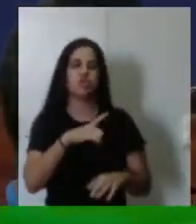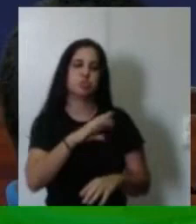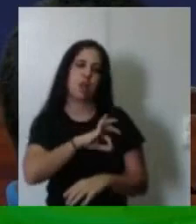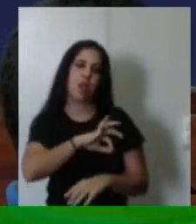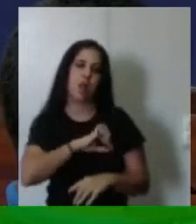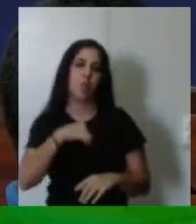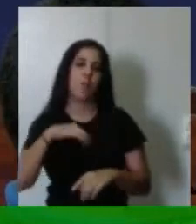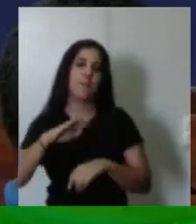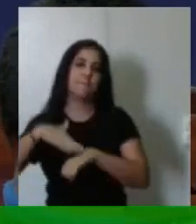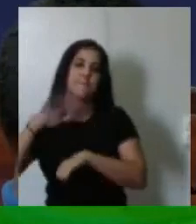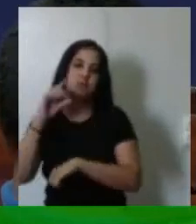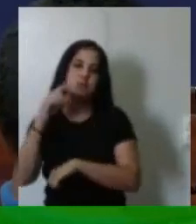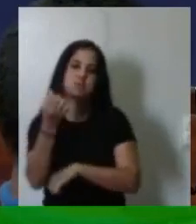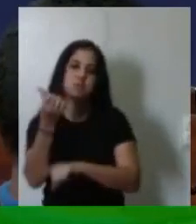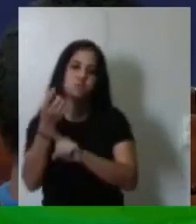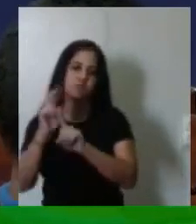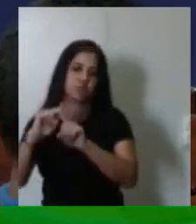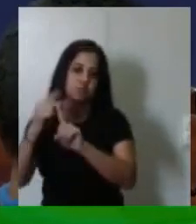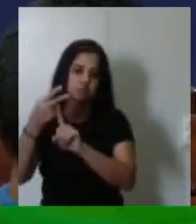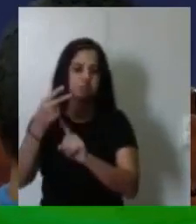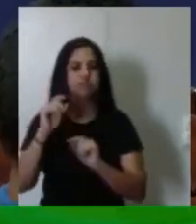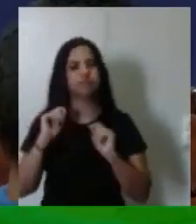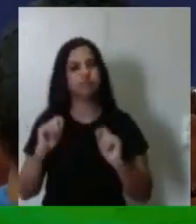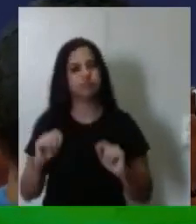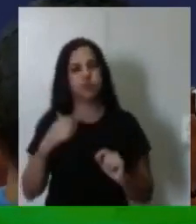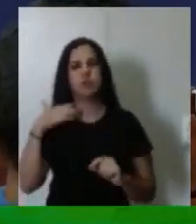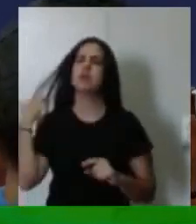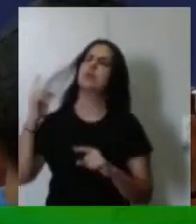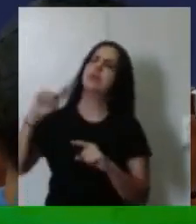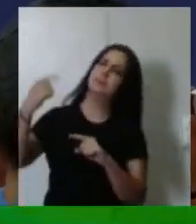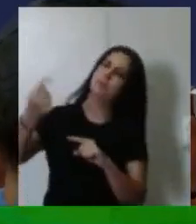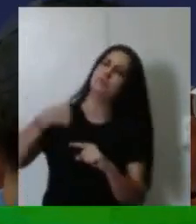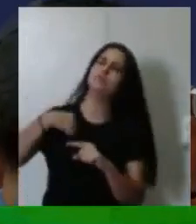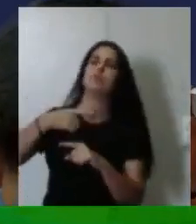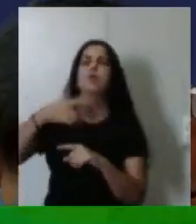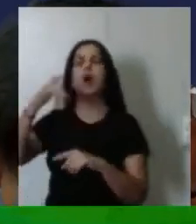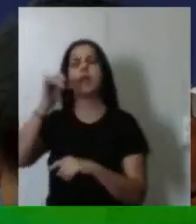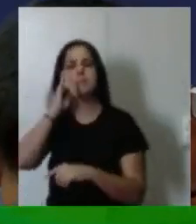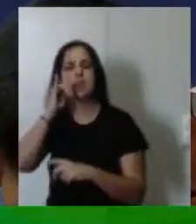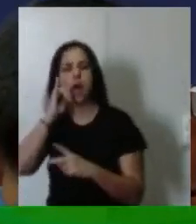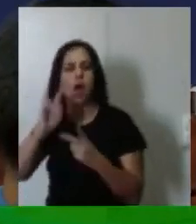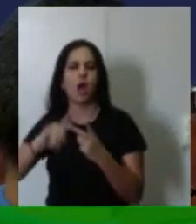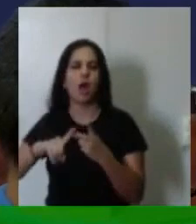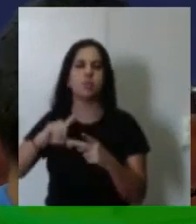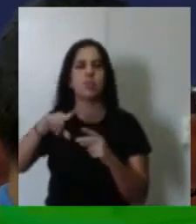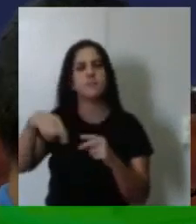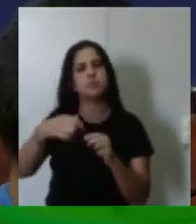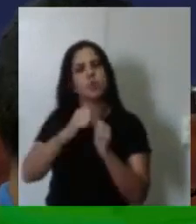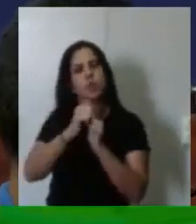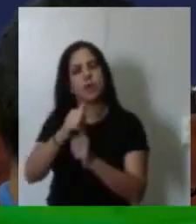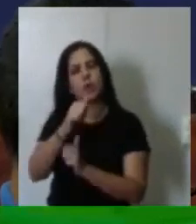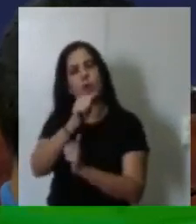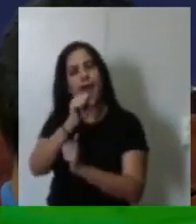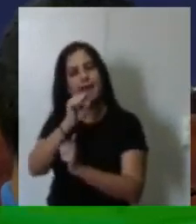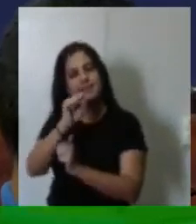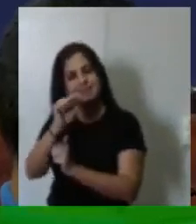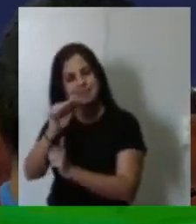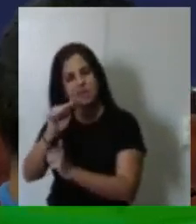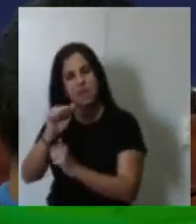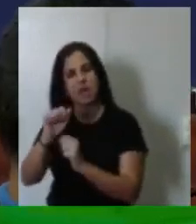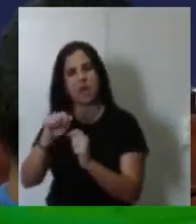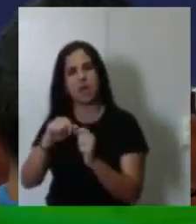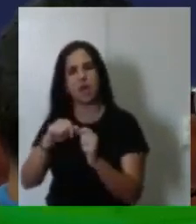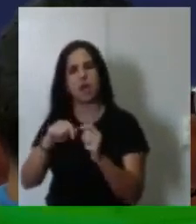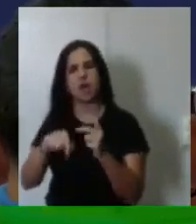fui o primeiro repórter do interior, acompanhei o ASA há 20 anos, consegui levar para a televisão Madison